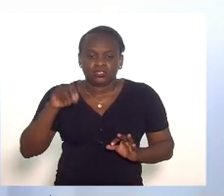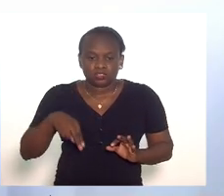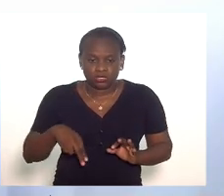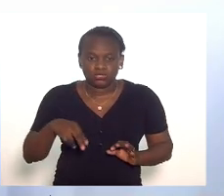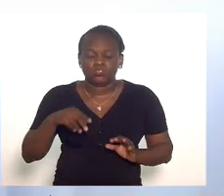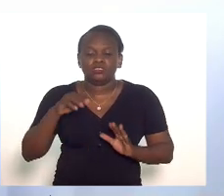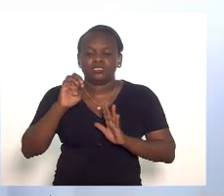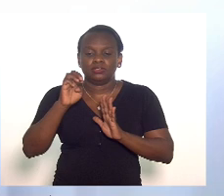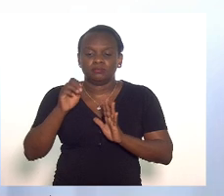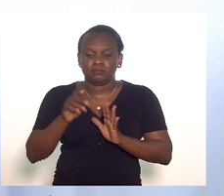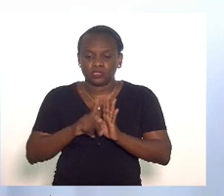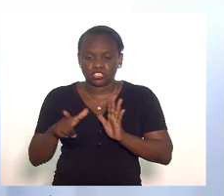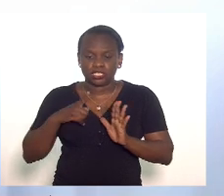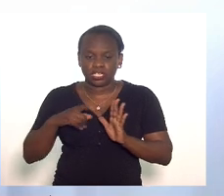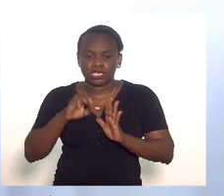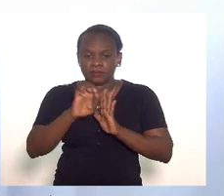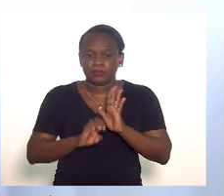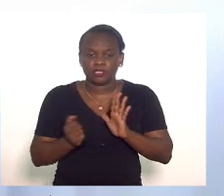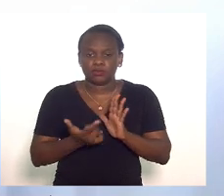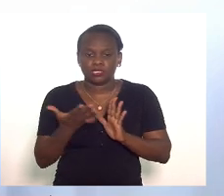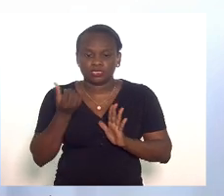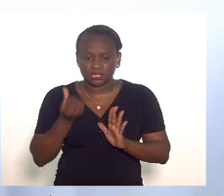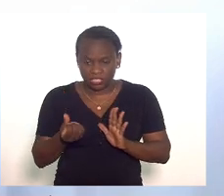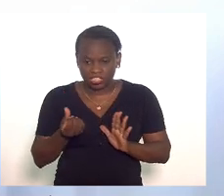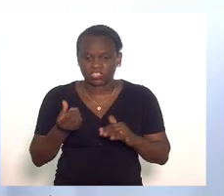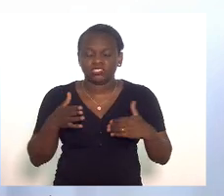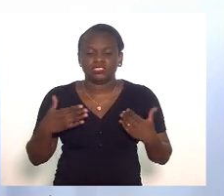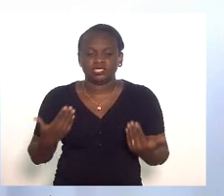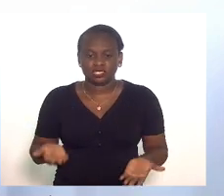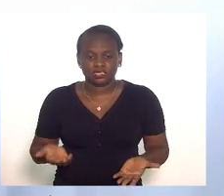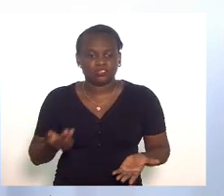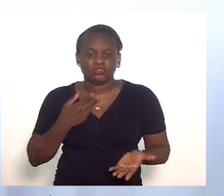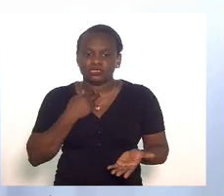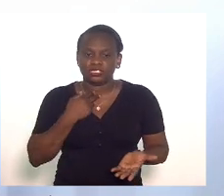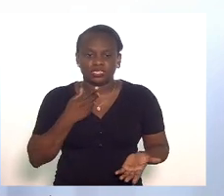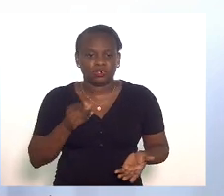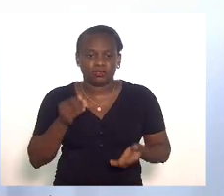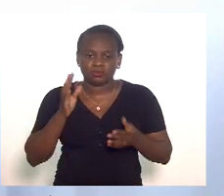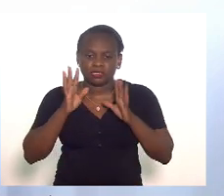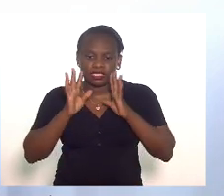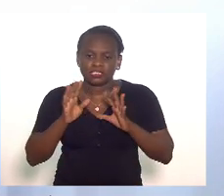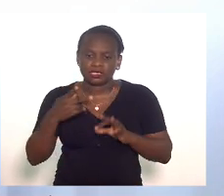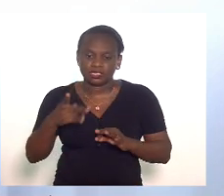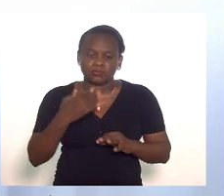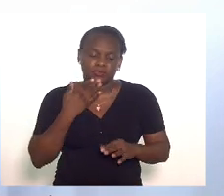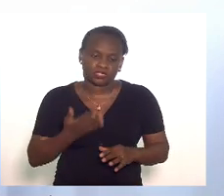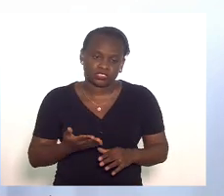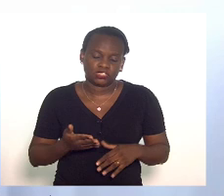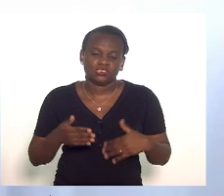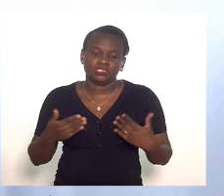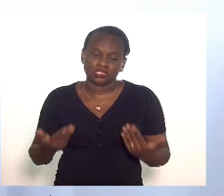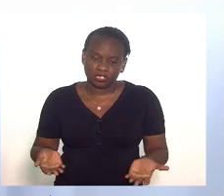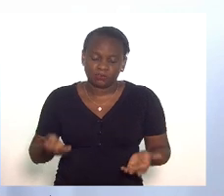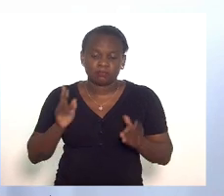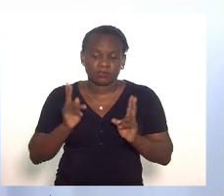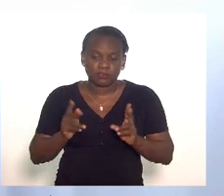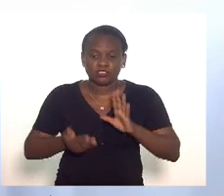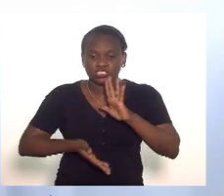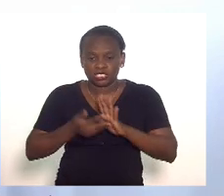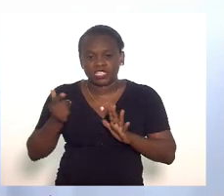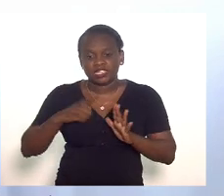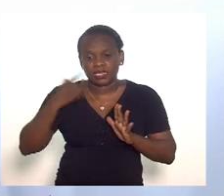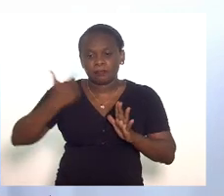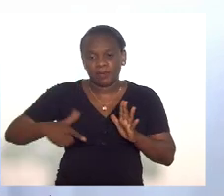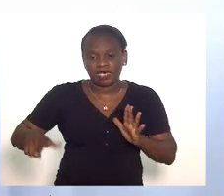recebeu seis emendas portanto não há como atender o seu pedido ainda que se tirasse existem